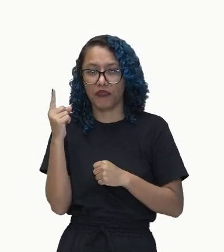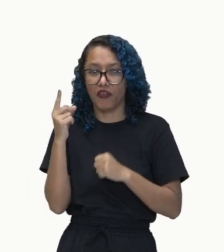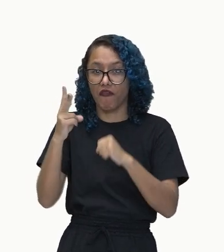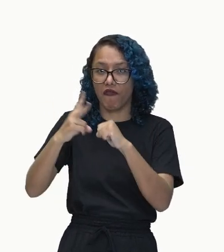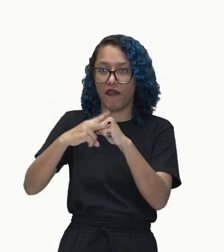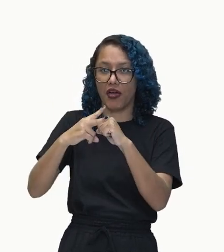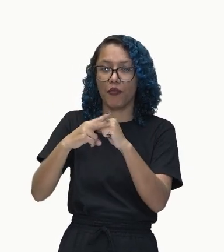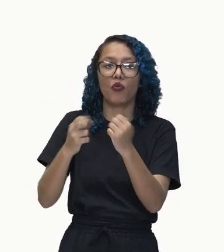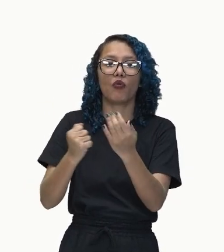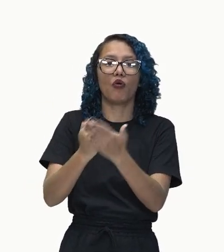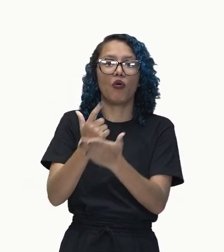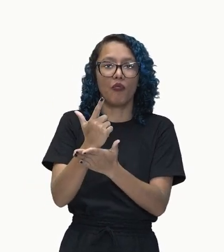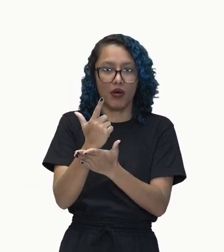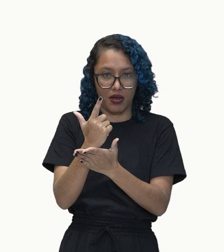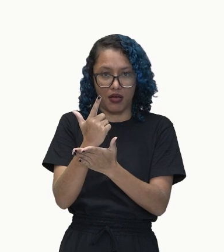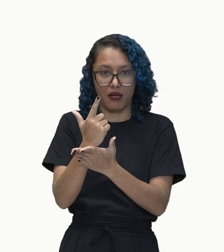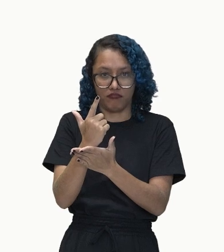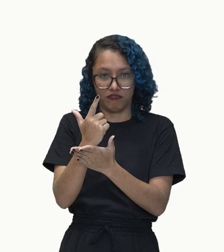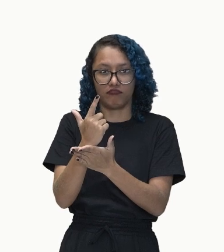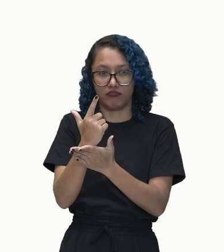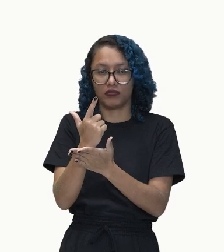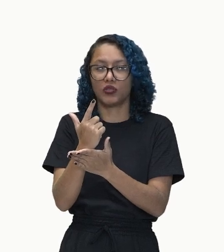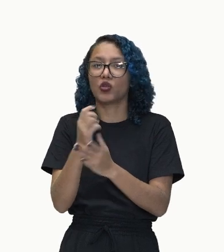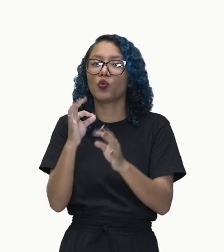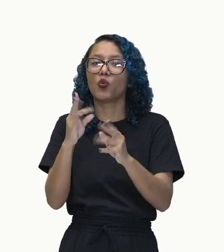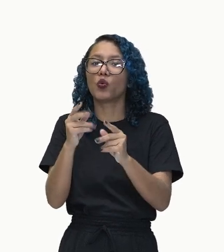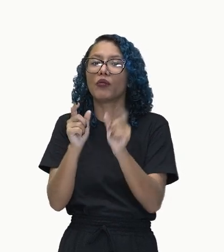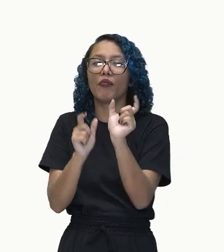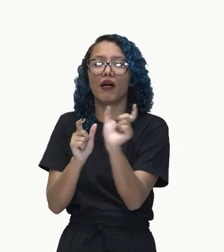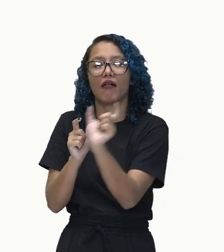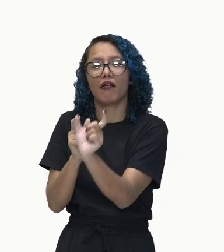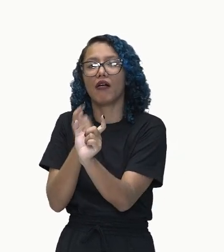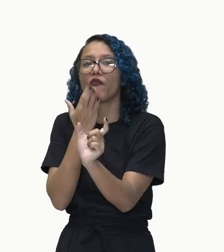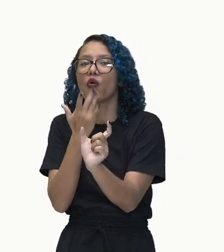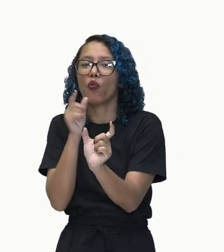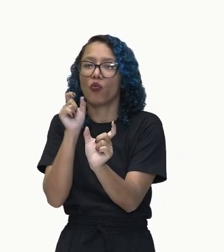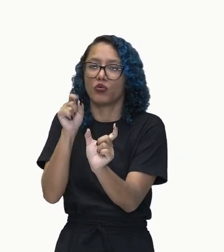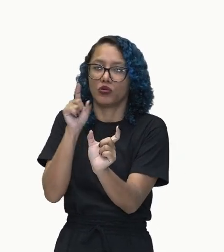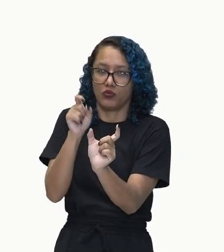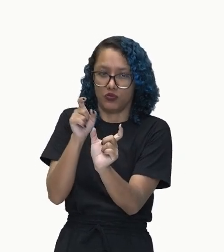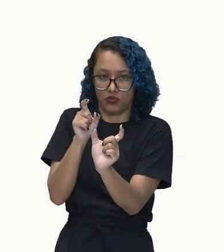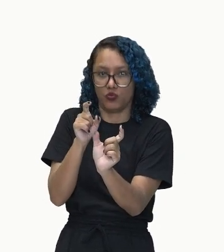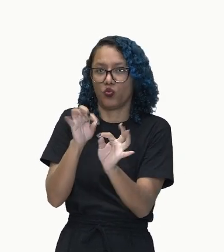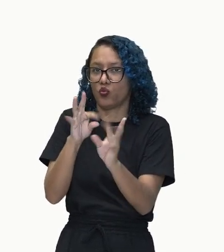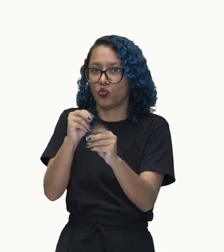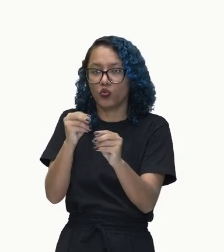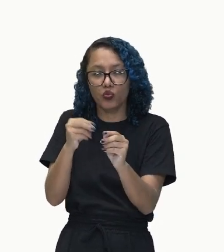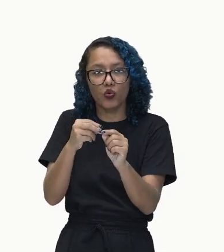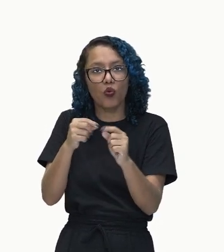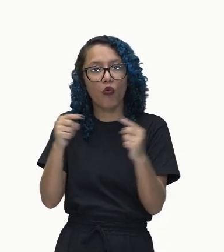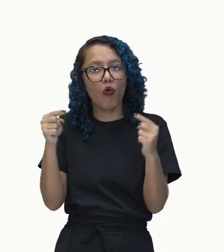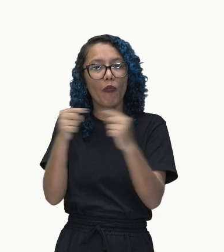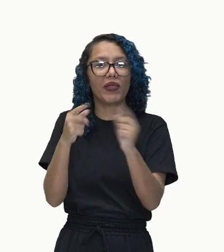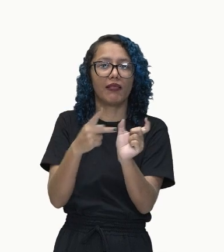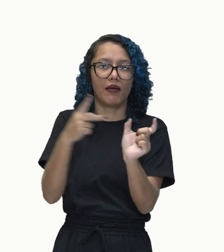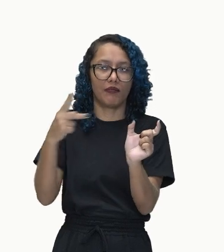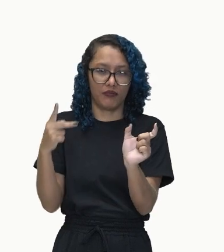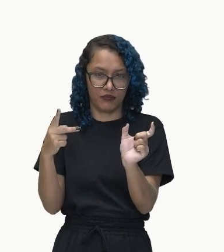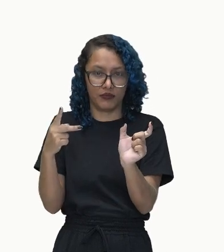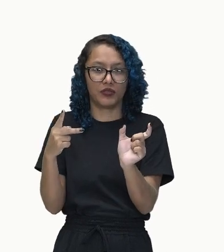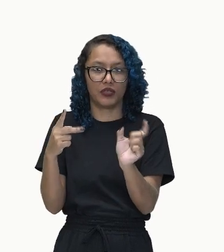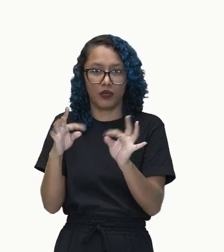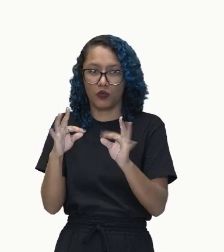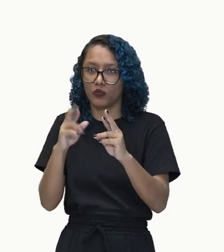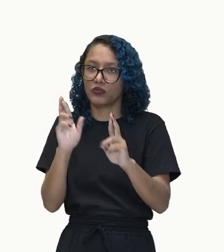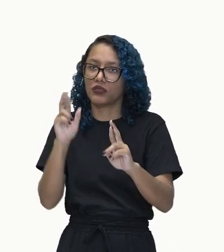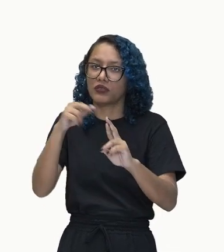pertence aqui ao predicado. O predicado, como nós já sabemos, é tudo aquilo que se fala, ó.